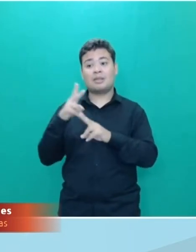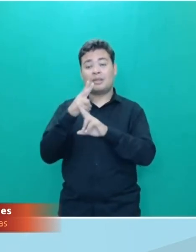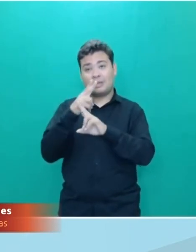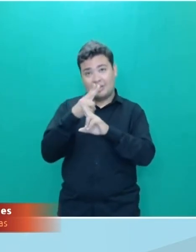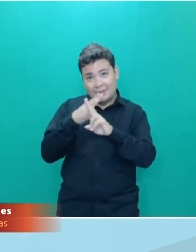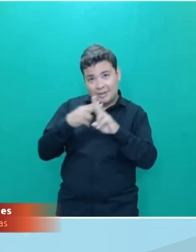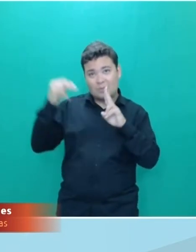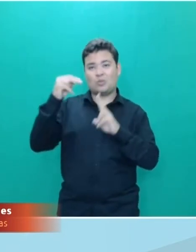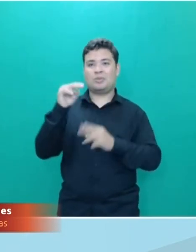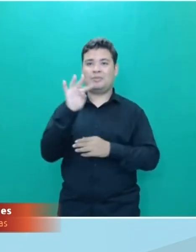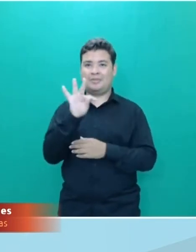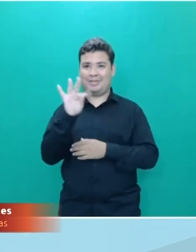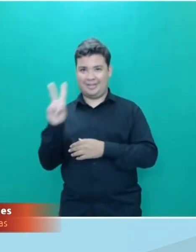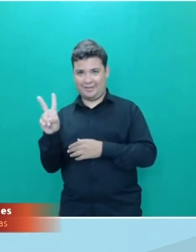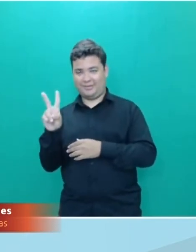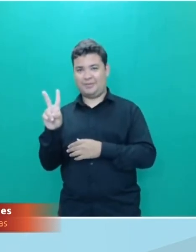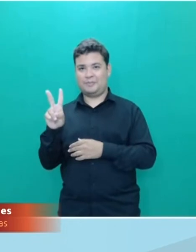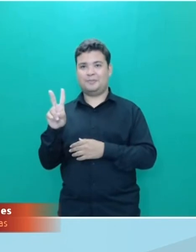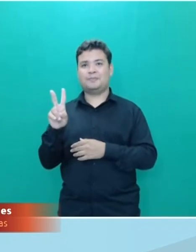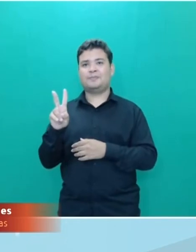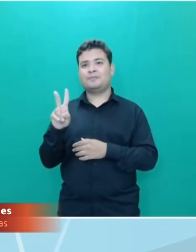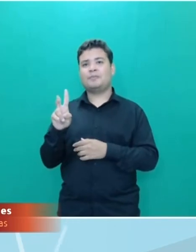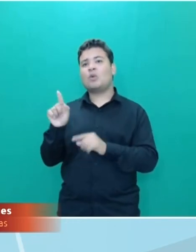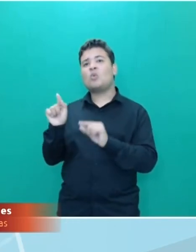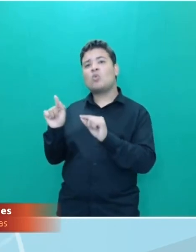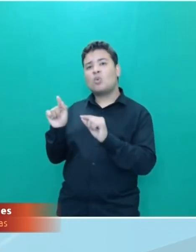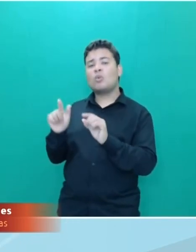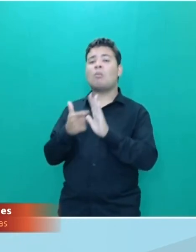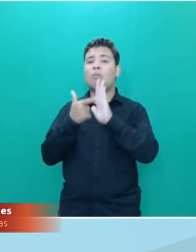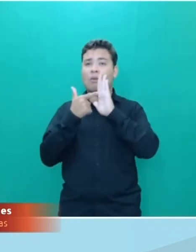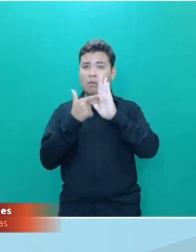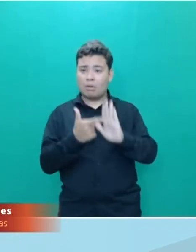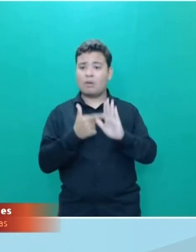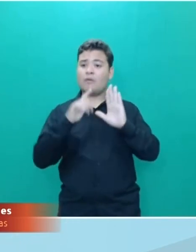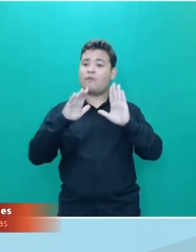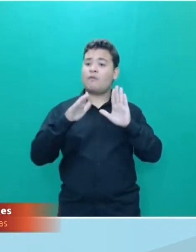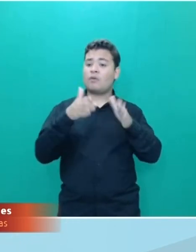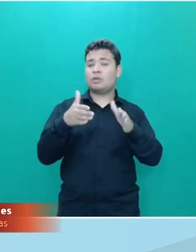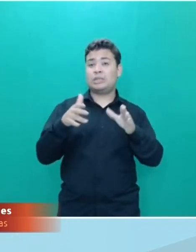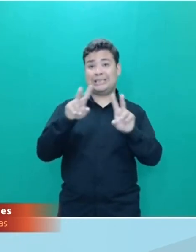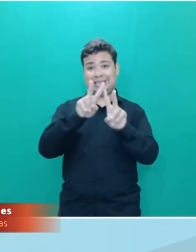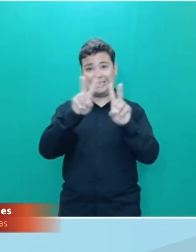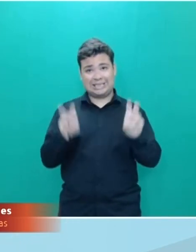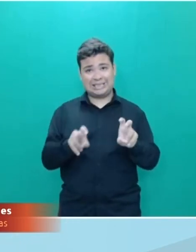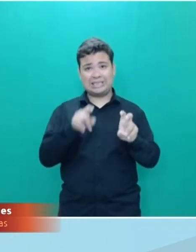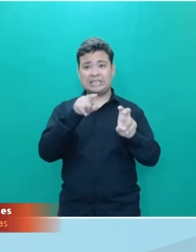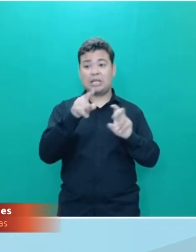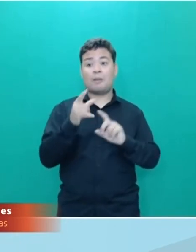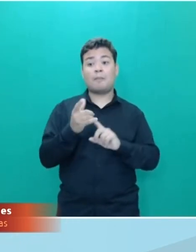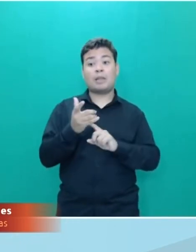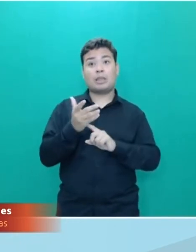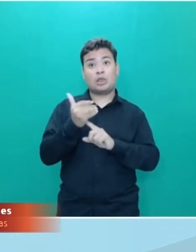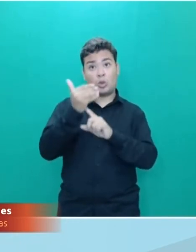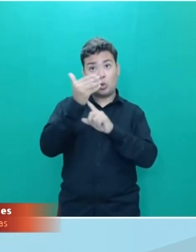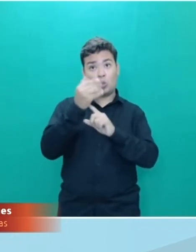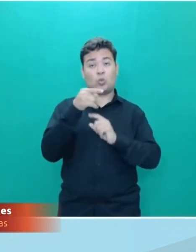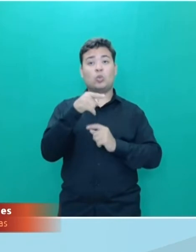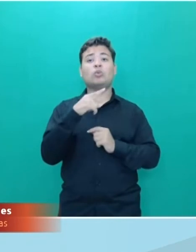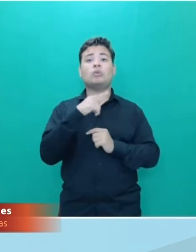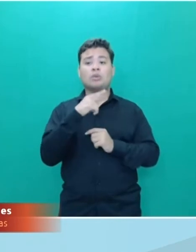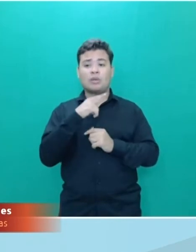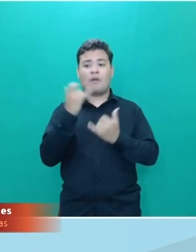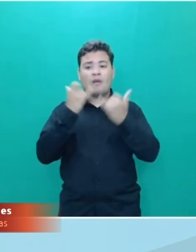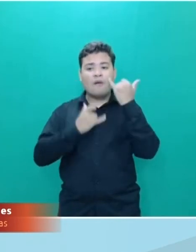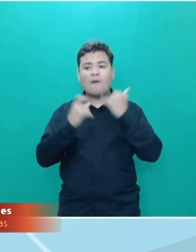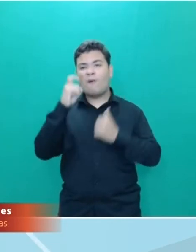UNBTV, que vai falar exatamente sobre esse tipo de tecnologia que gera informação